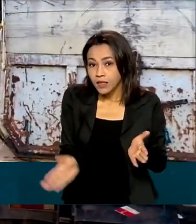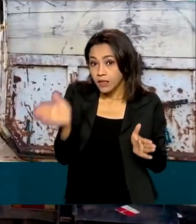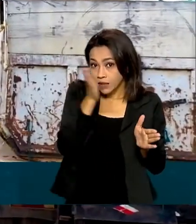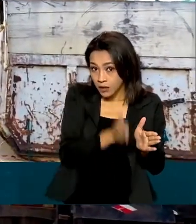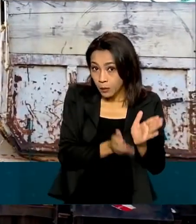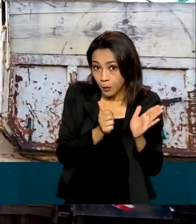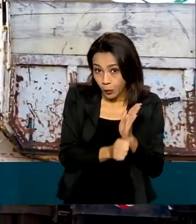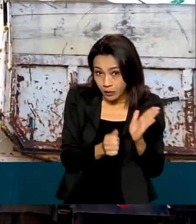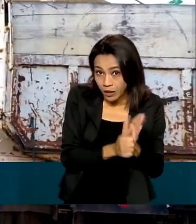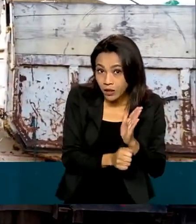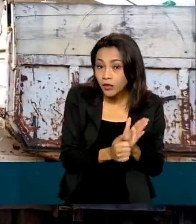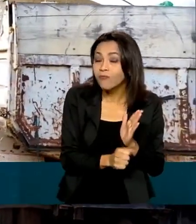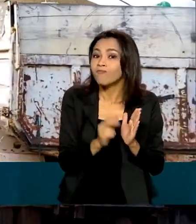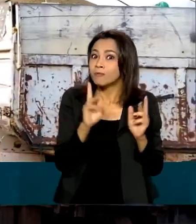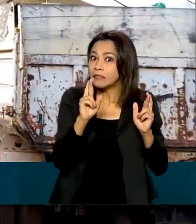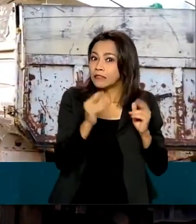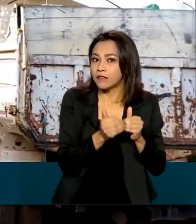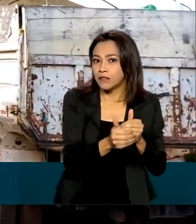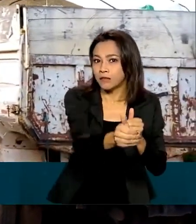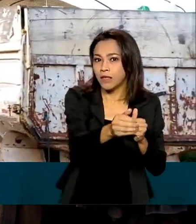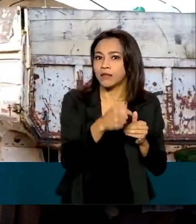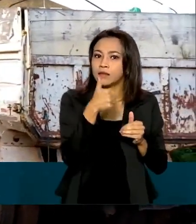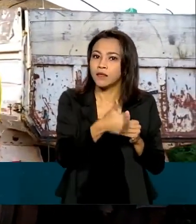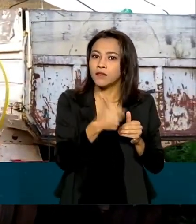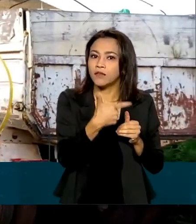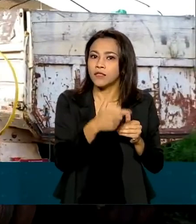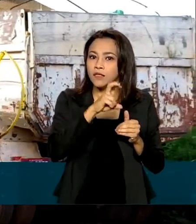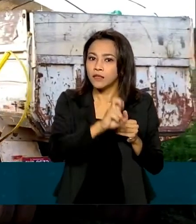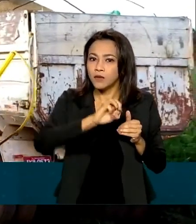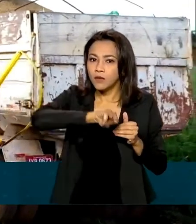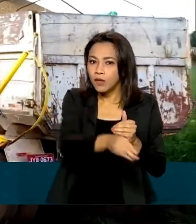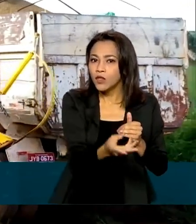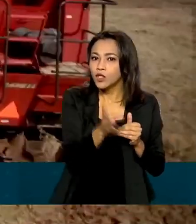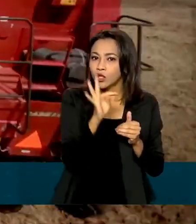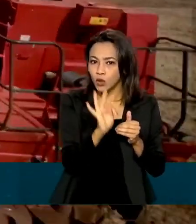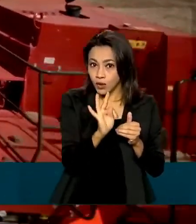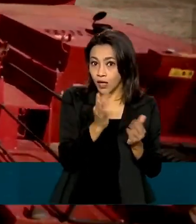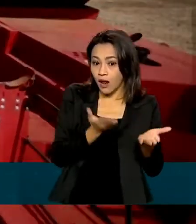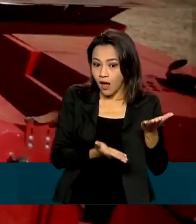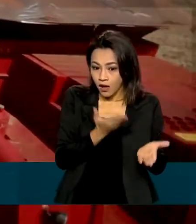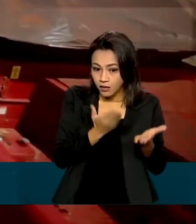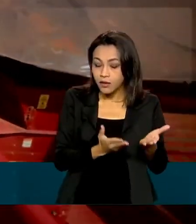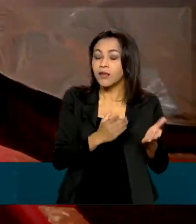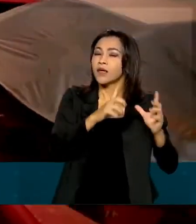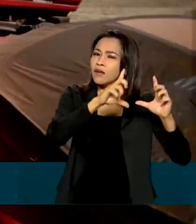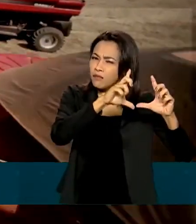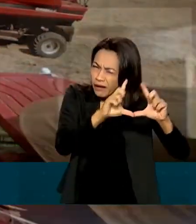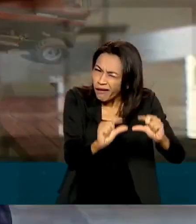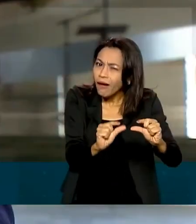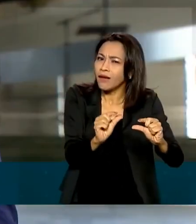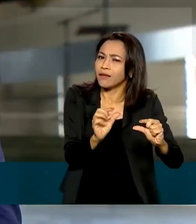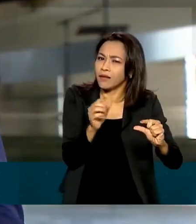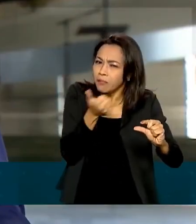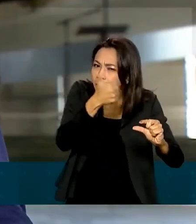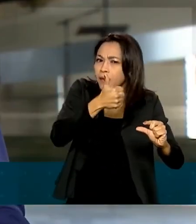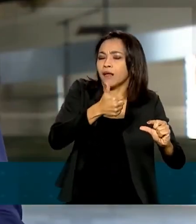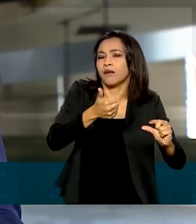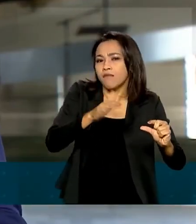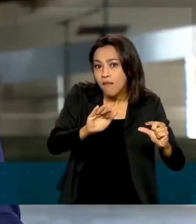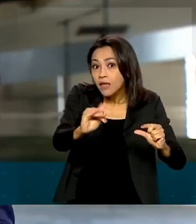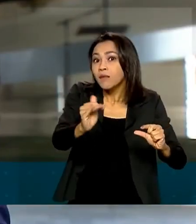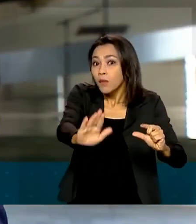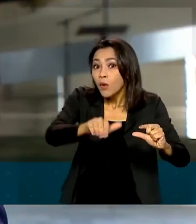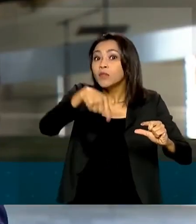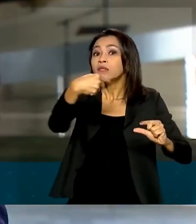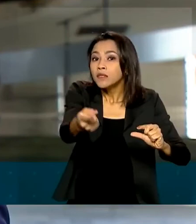milho, é esperada uma produção total de 125 milhões de toneladas, com uma pequena queda na primeira safra, mas com uma possível